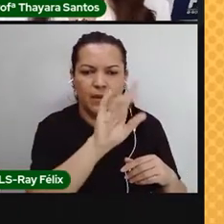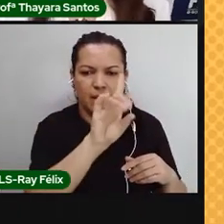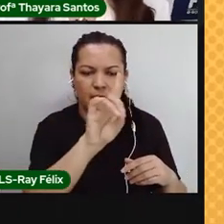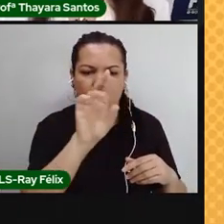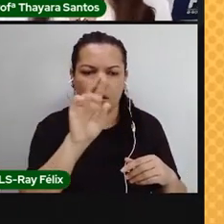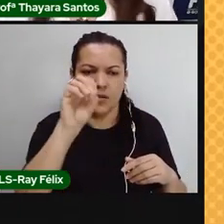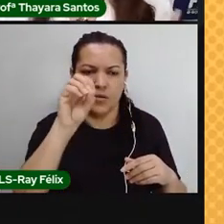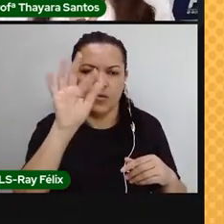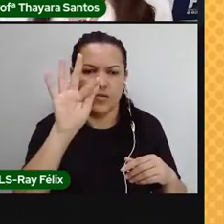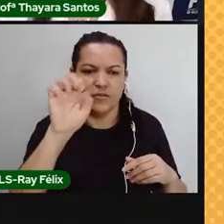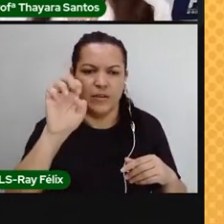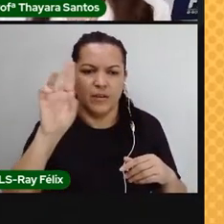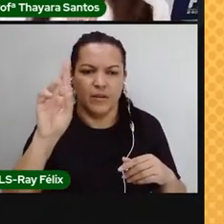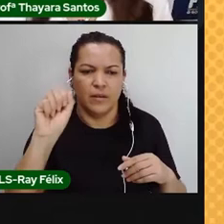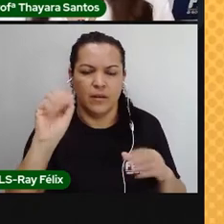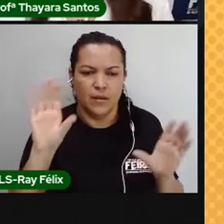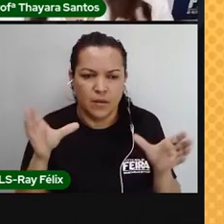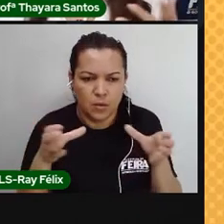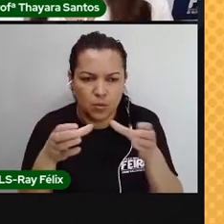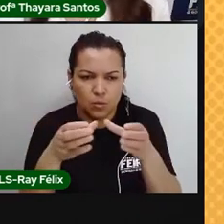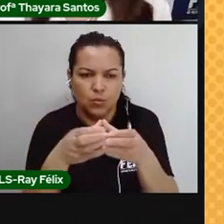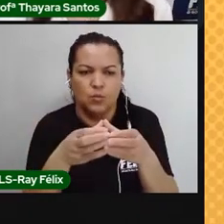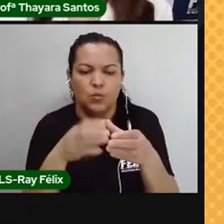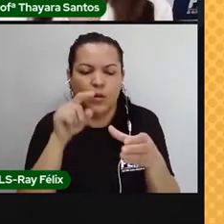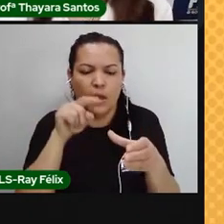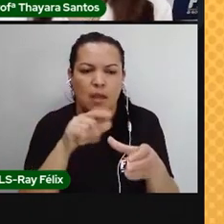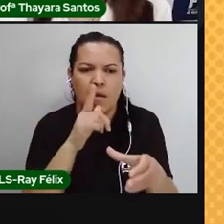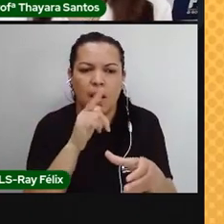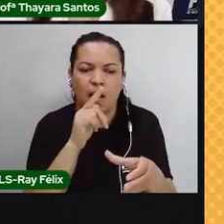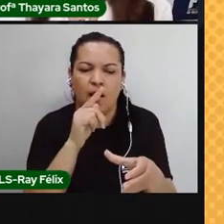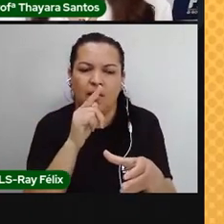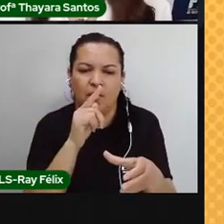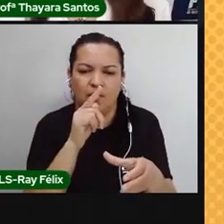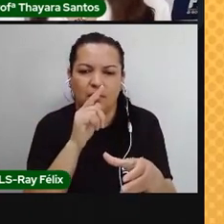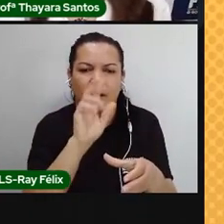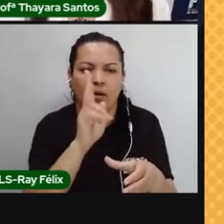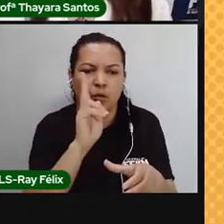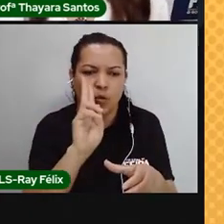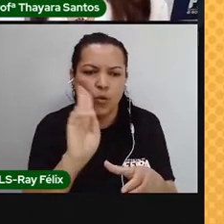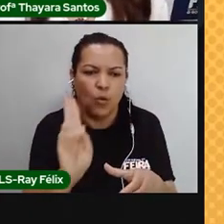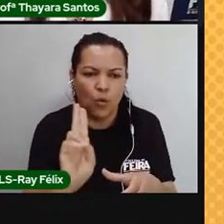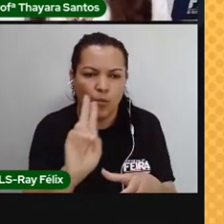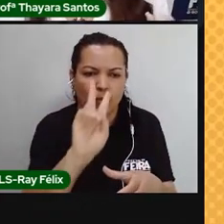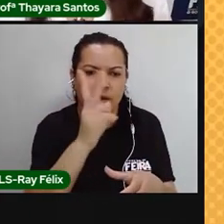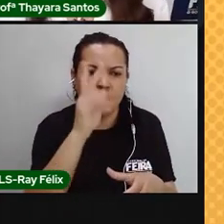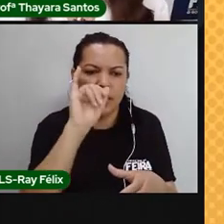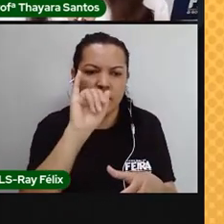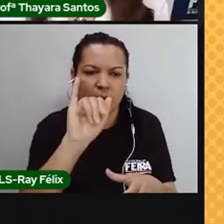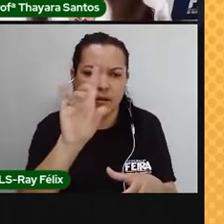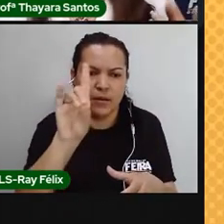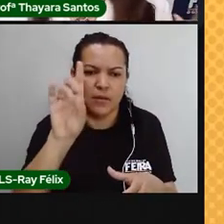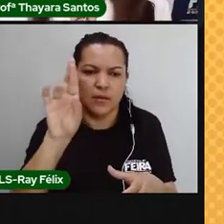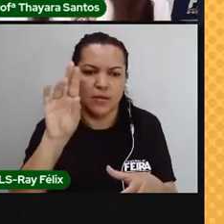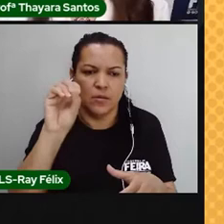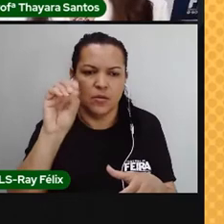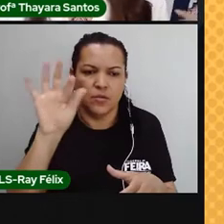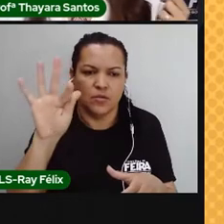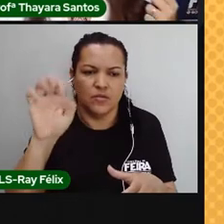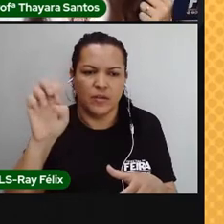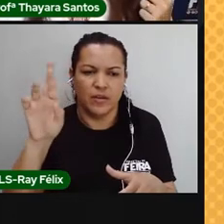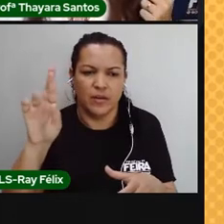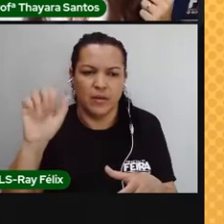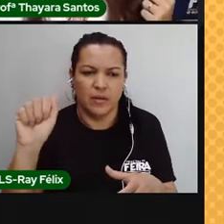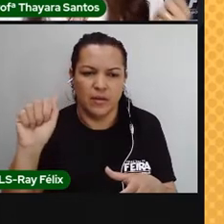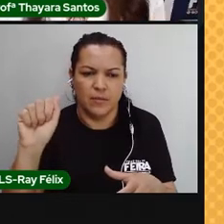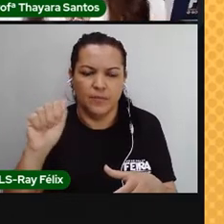é o conjunto de todos os ambientes onde a gente tem água no nosso planeta. Então, os rios, os voados, os mares,